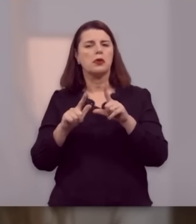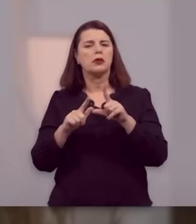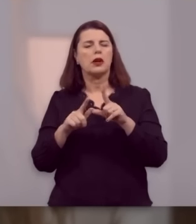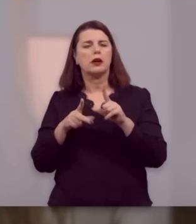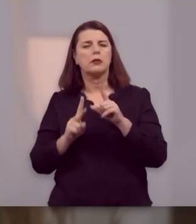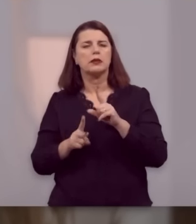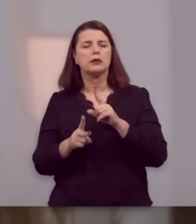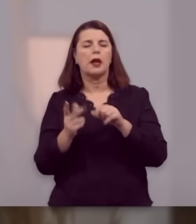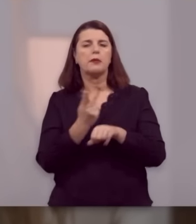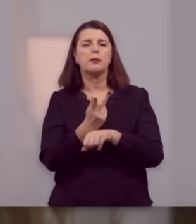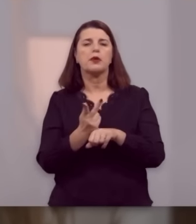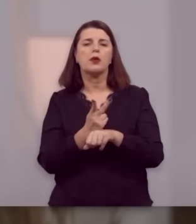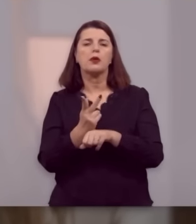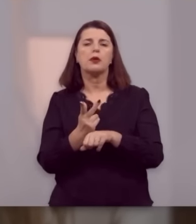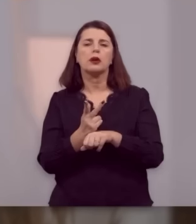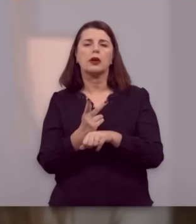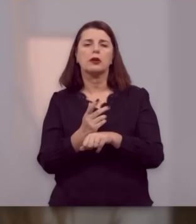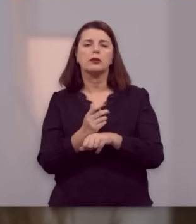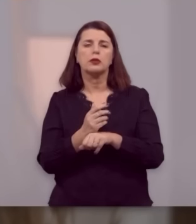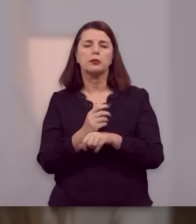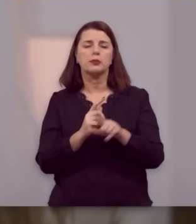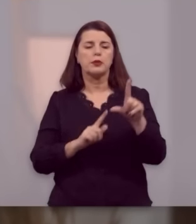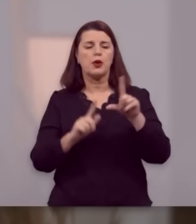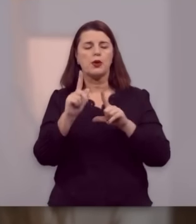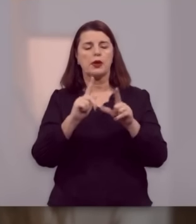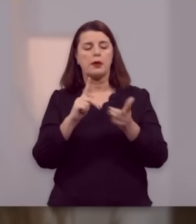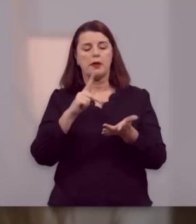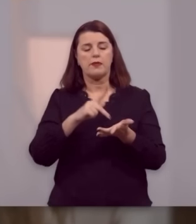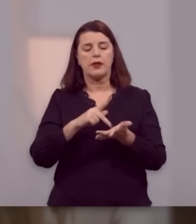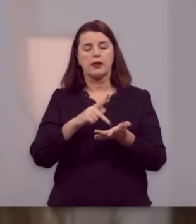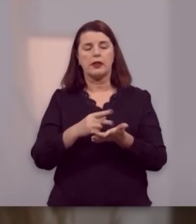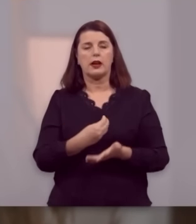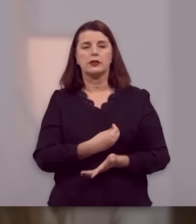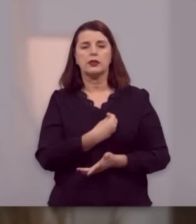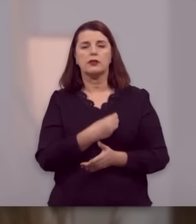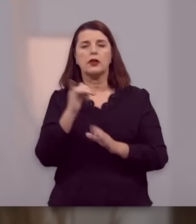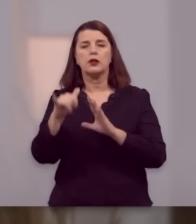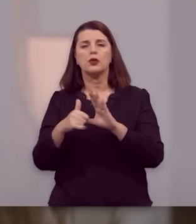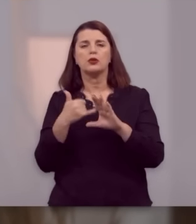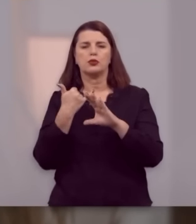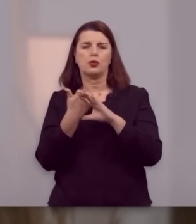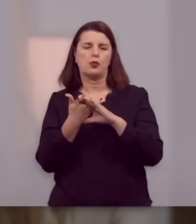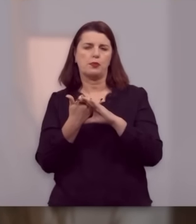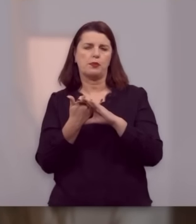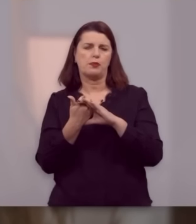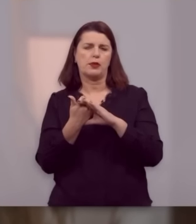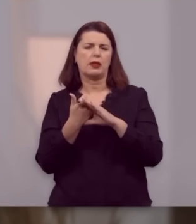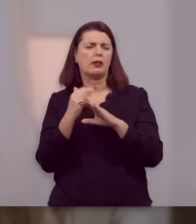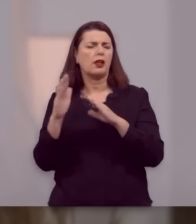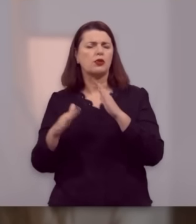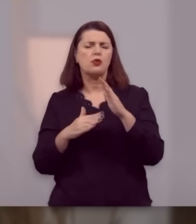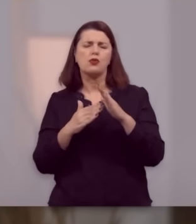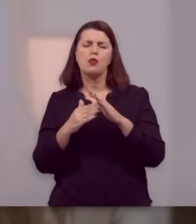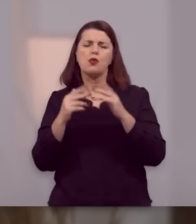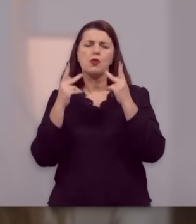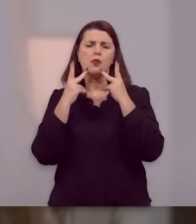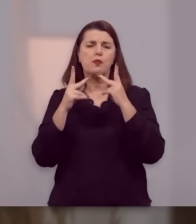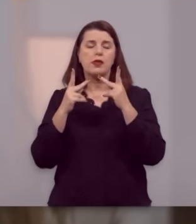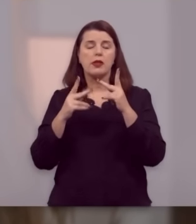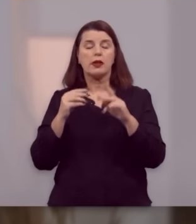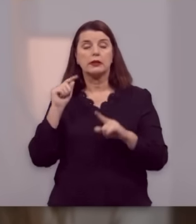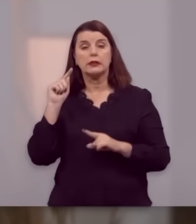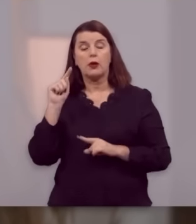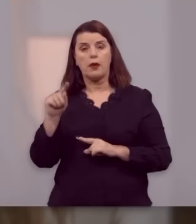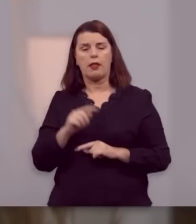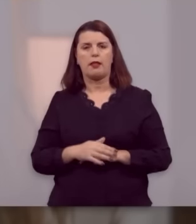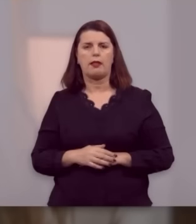foram lá, sempre procurando pelo canal do Programa Verdade e Vida lá no YouTube. Então, todas as mensagens que